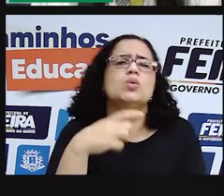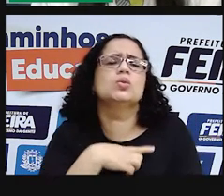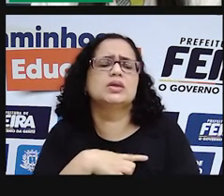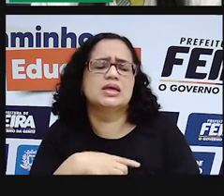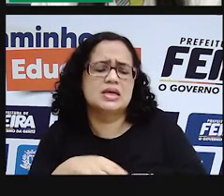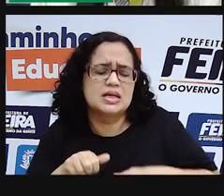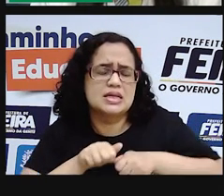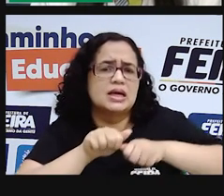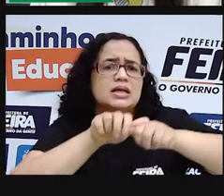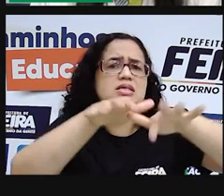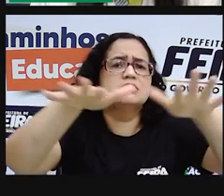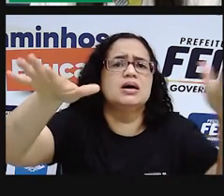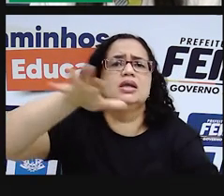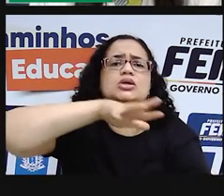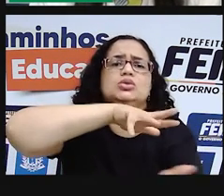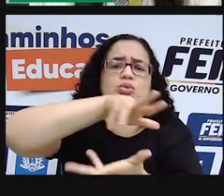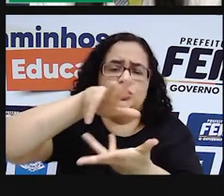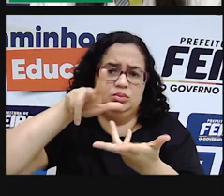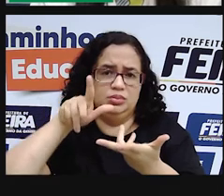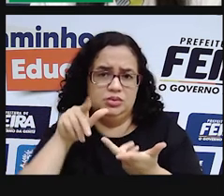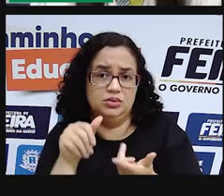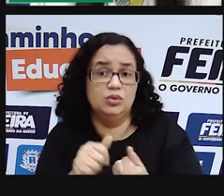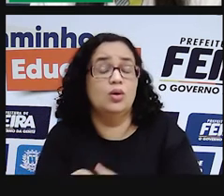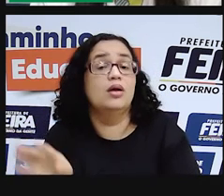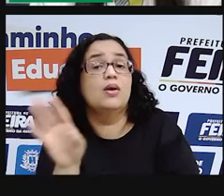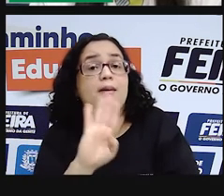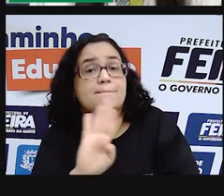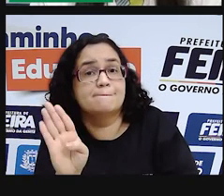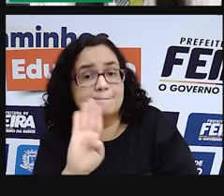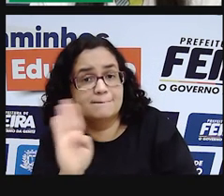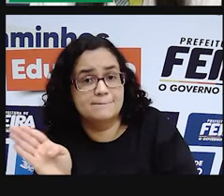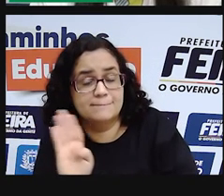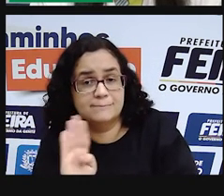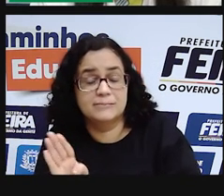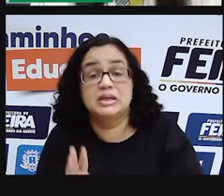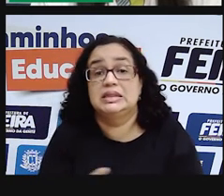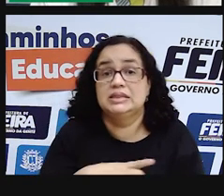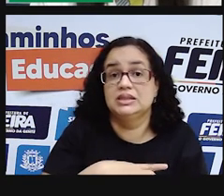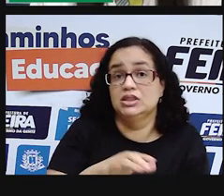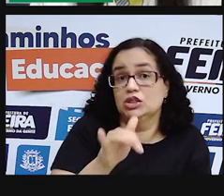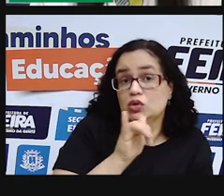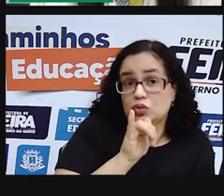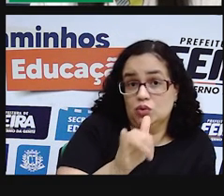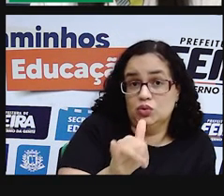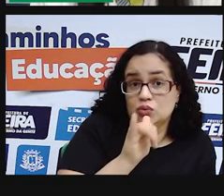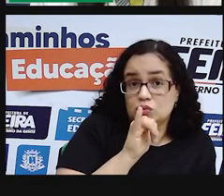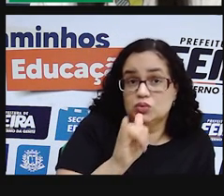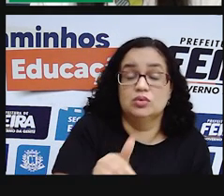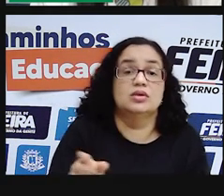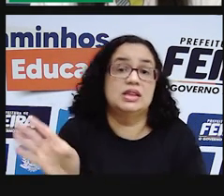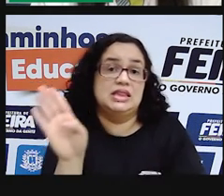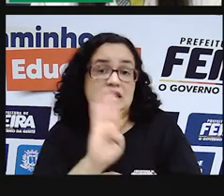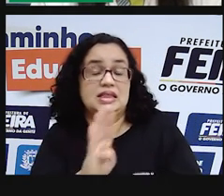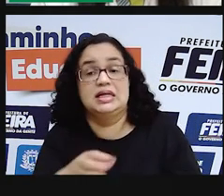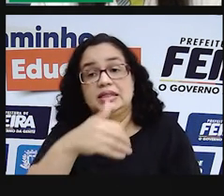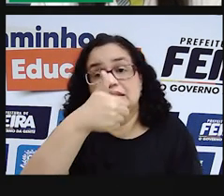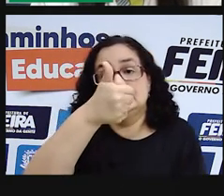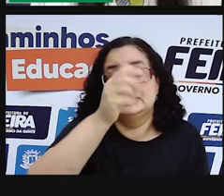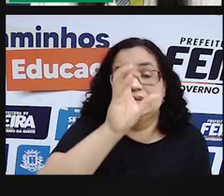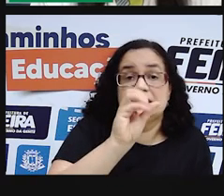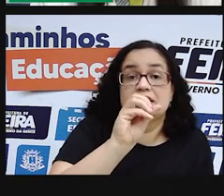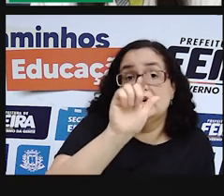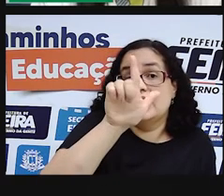espalhados aí pelo mundo todo? O vídeo traz as informações, as imagens de dez